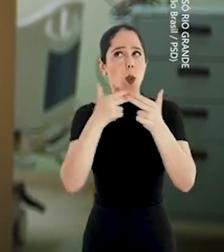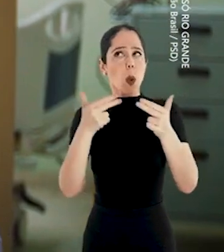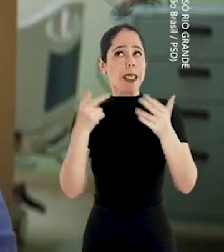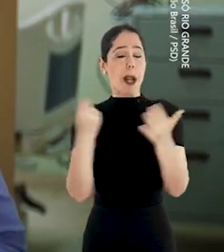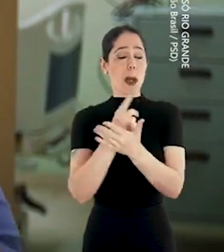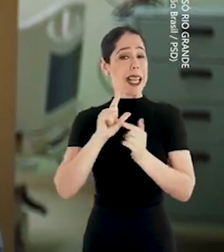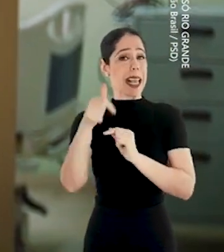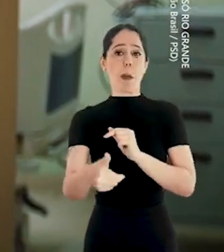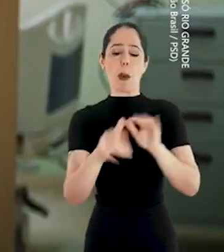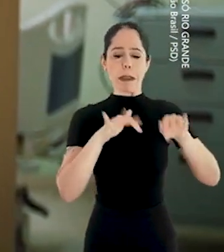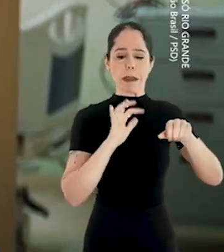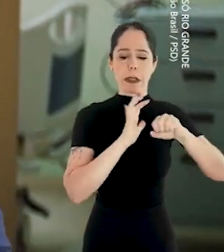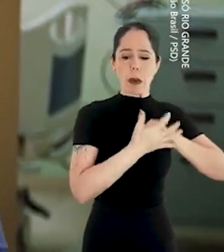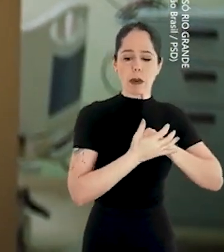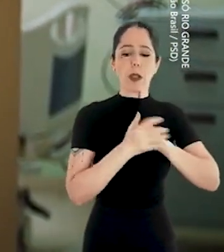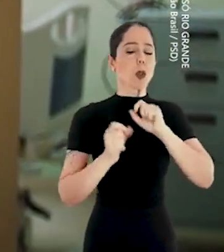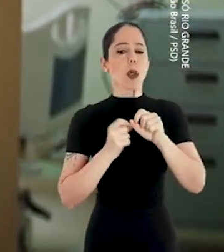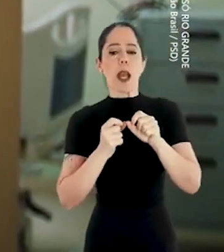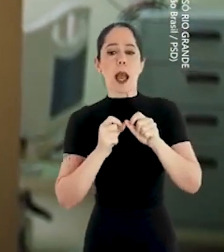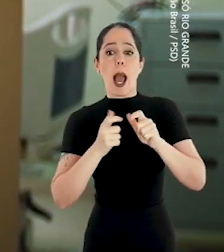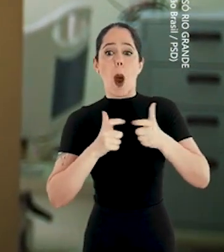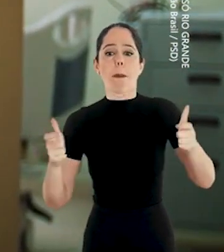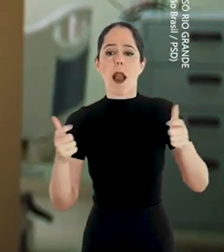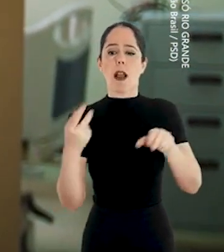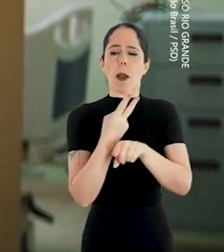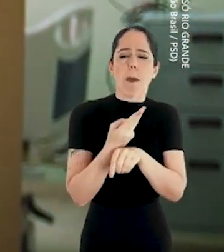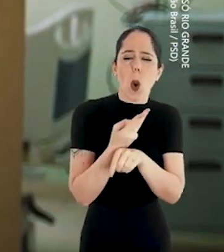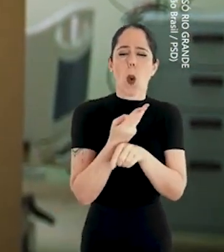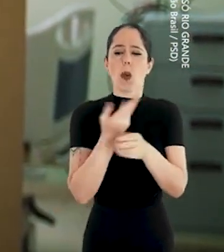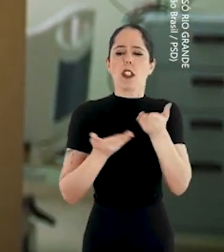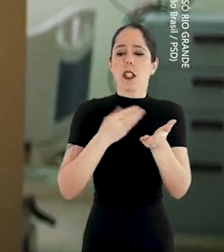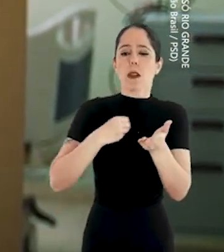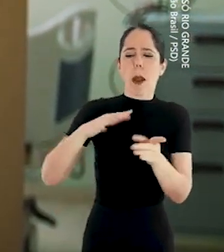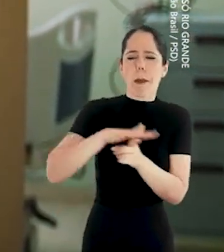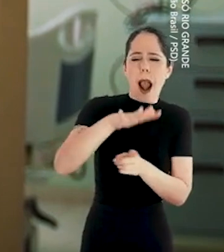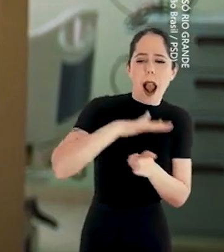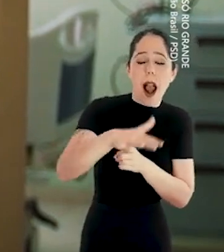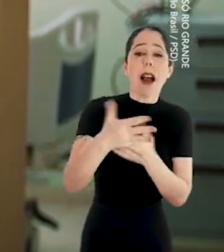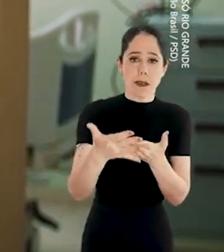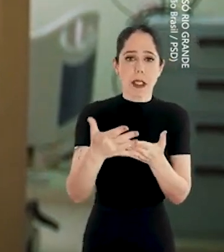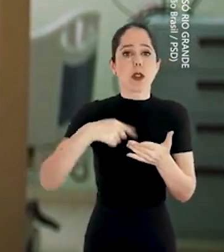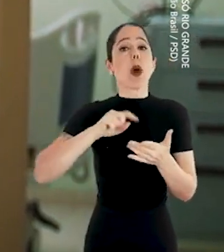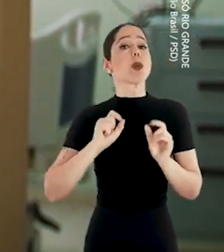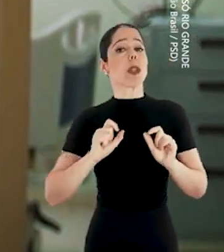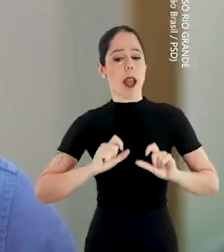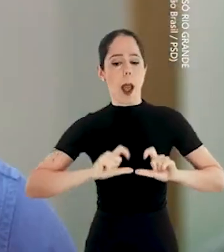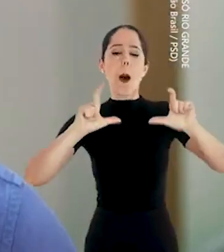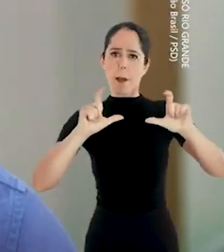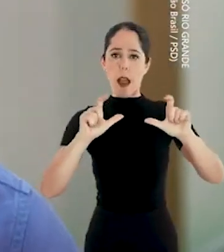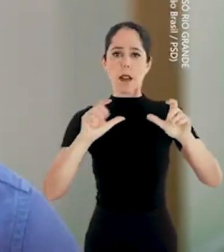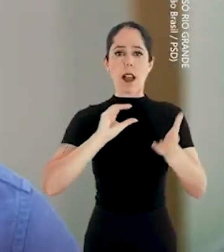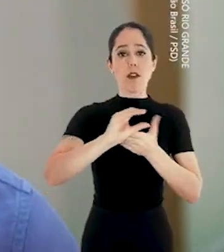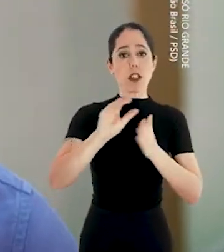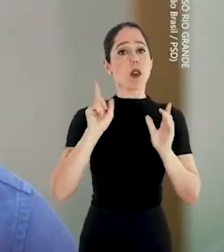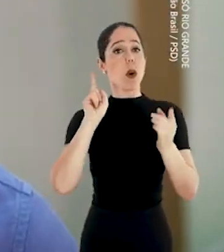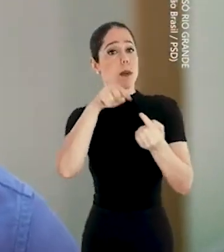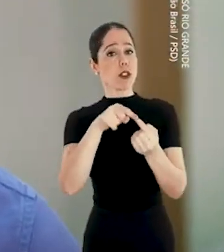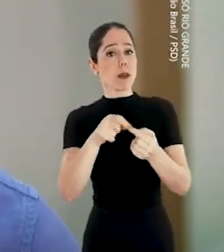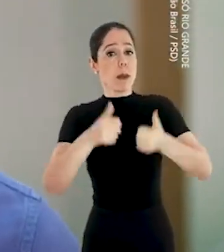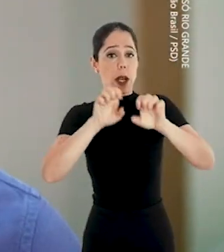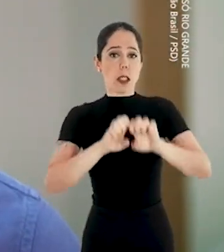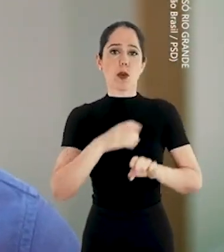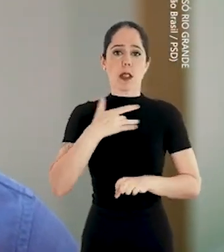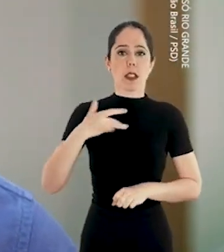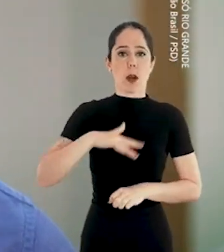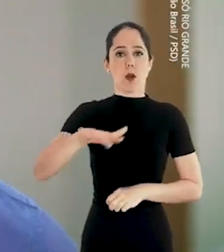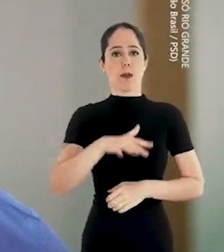pensando naquilo que viria logo em seguida, o aumento na procura dos serviços médicos depois da Covid, nós aumentamos os investimentos